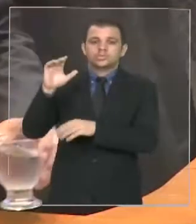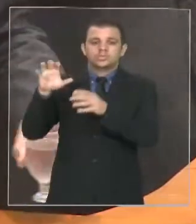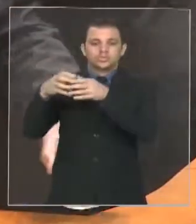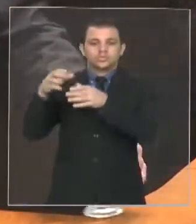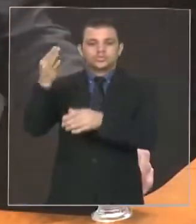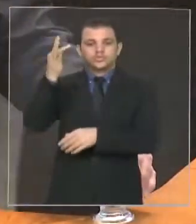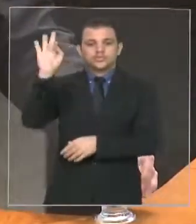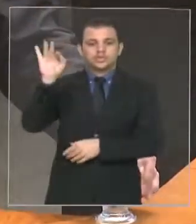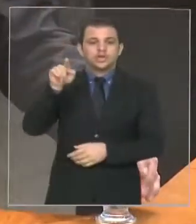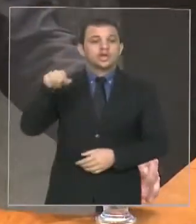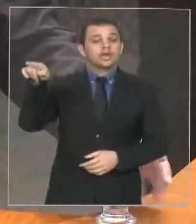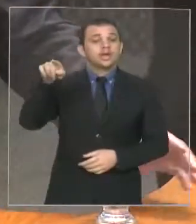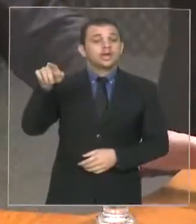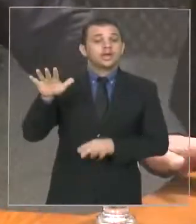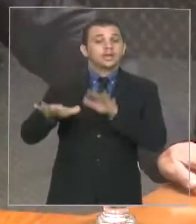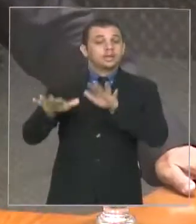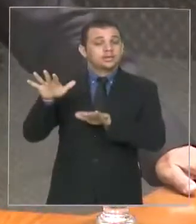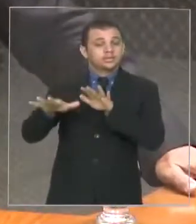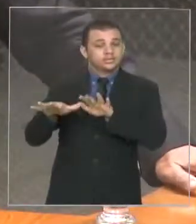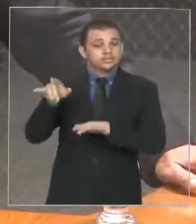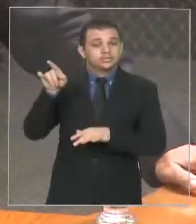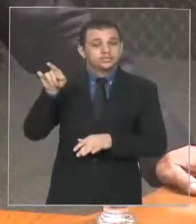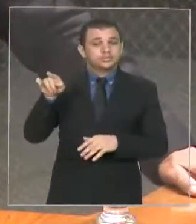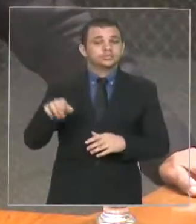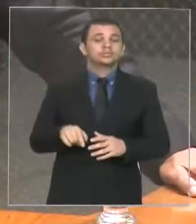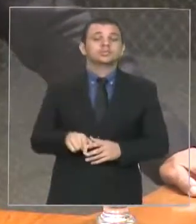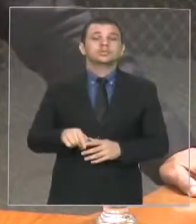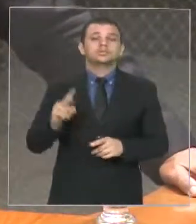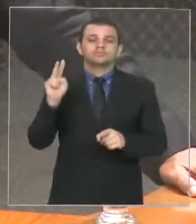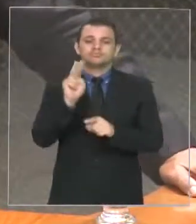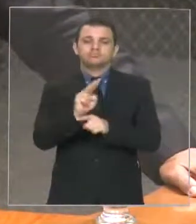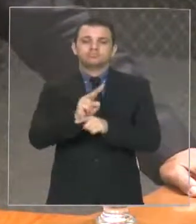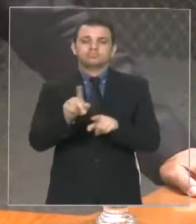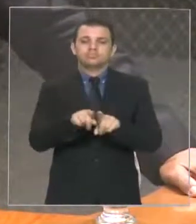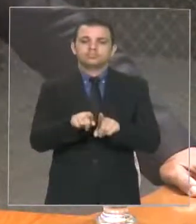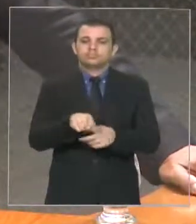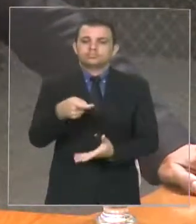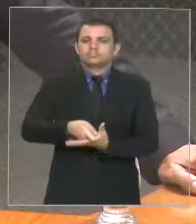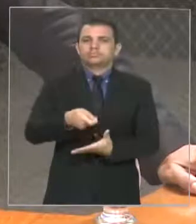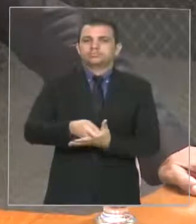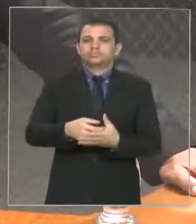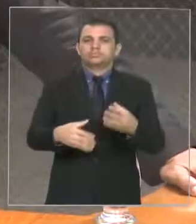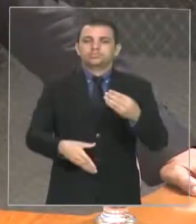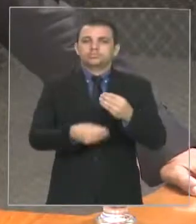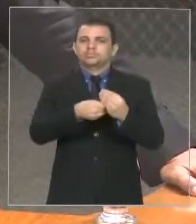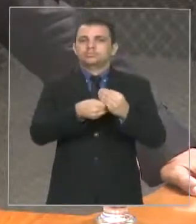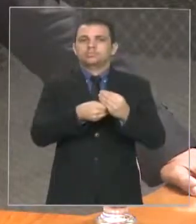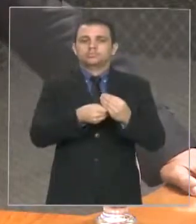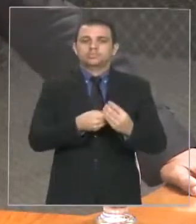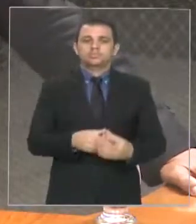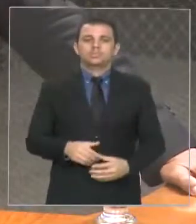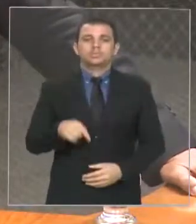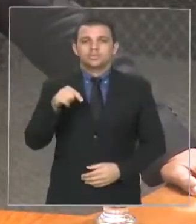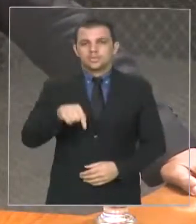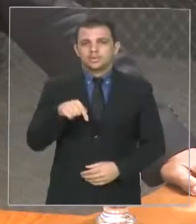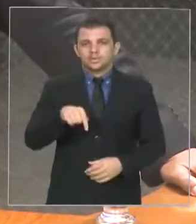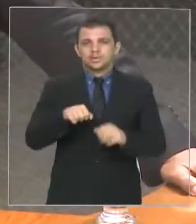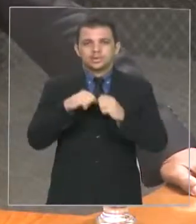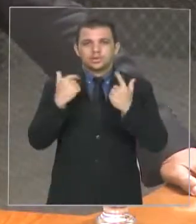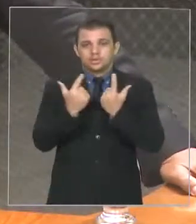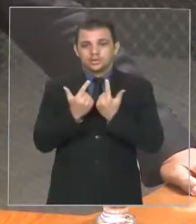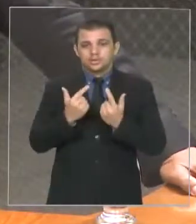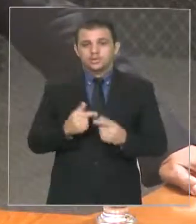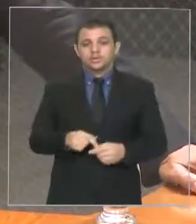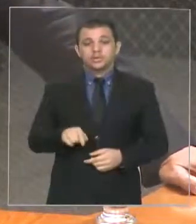que em determinado momento defenderam também a emenda impositiva aqui nessa casa, ainda que